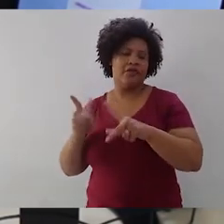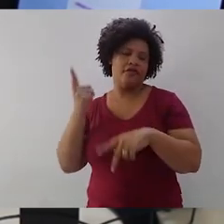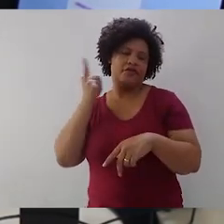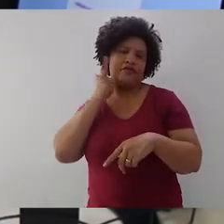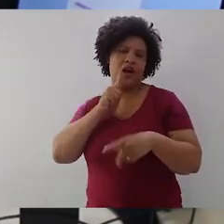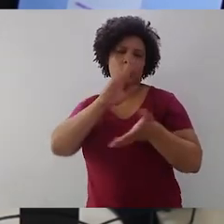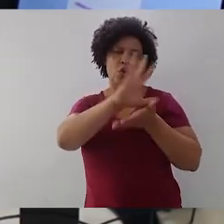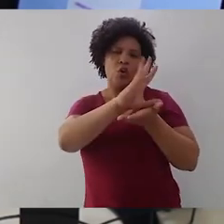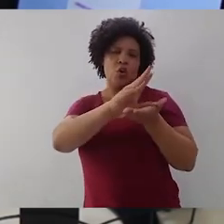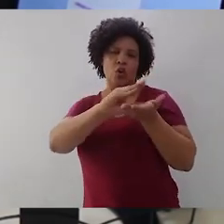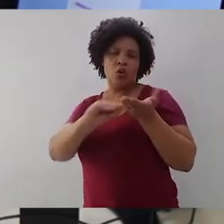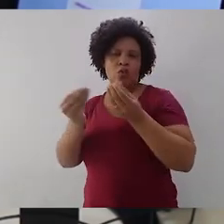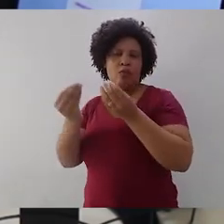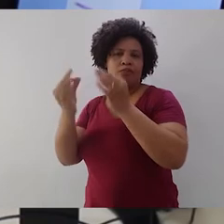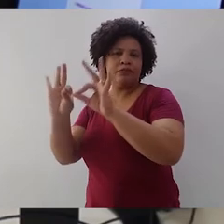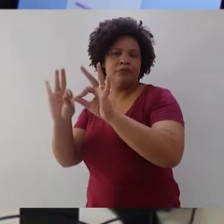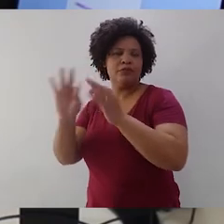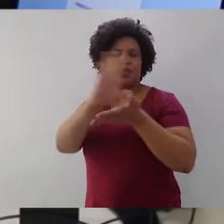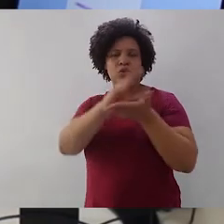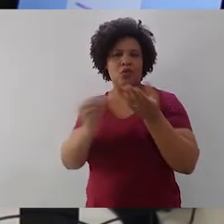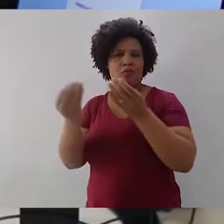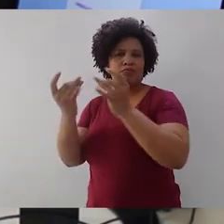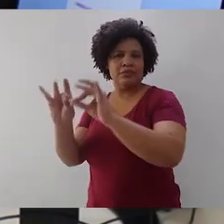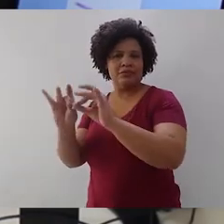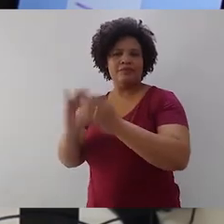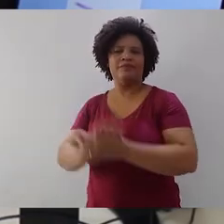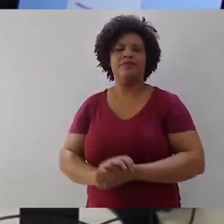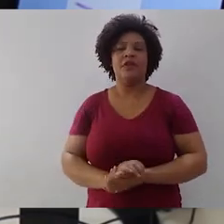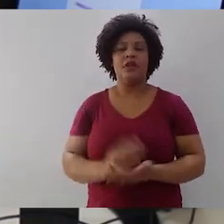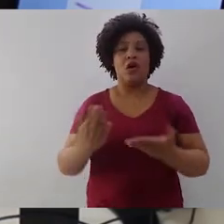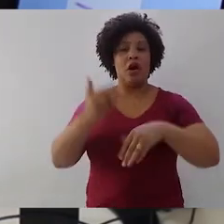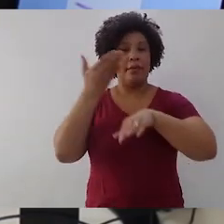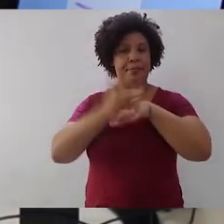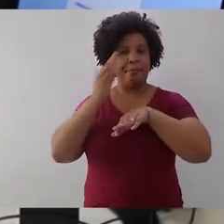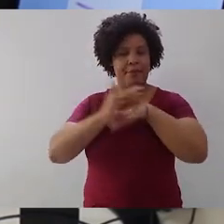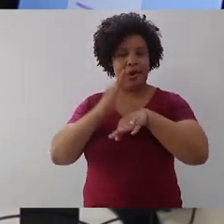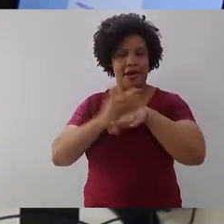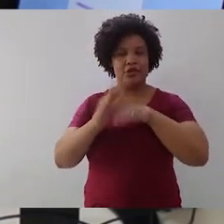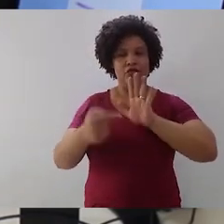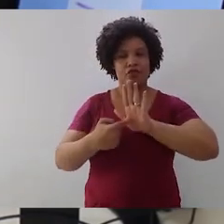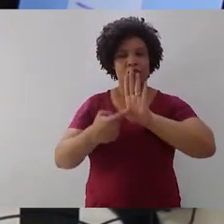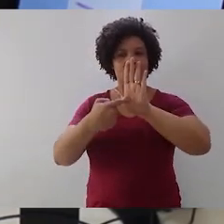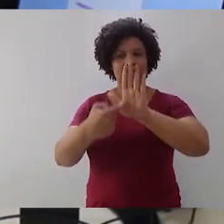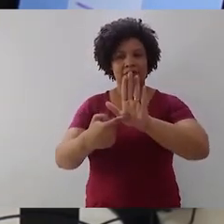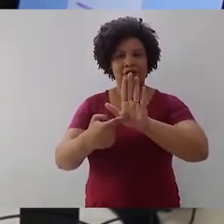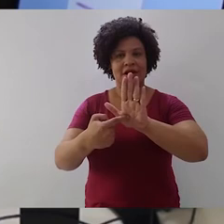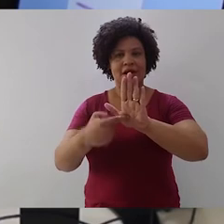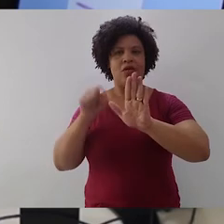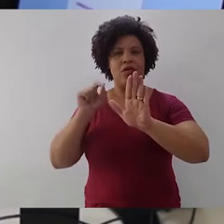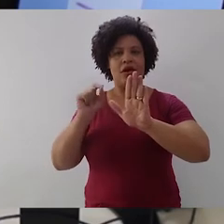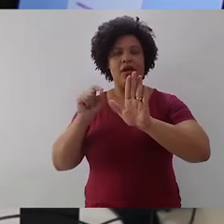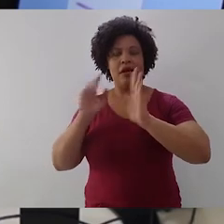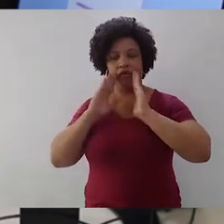Nós vamos agora partir para a prática. Então eu vou falar sobre dentro da etapa do escrever, a